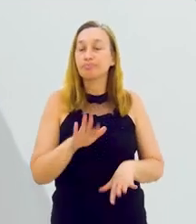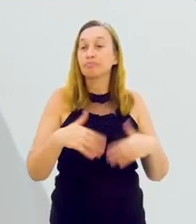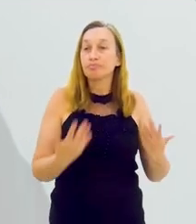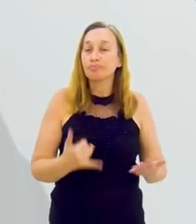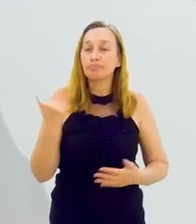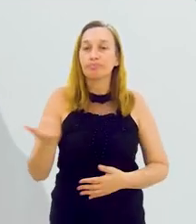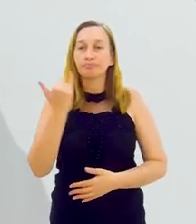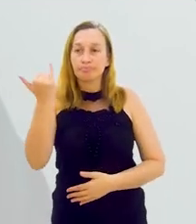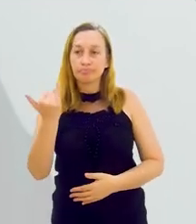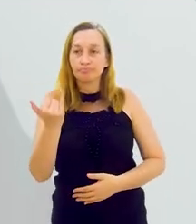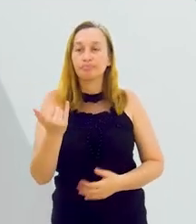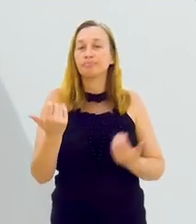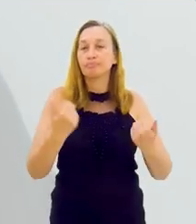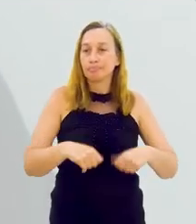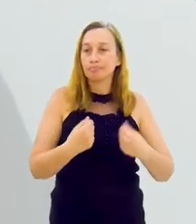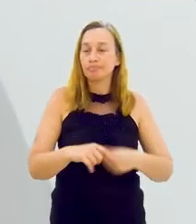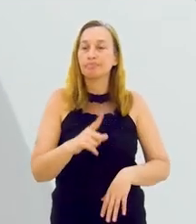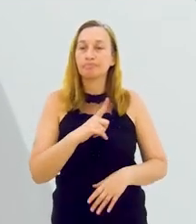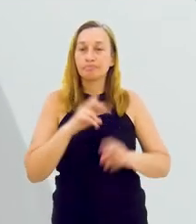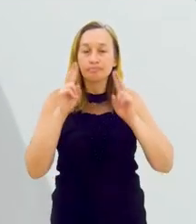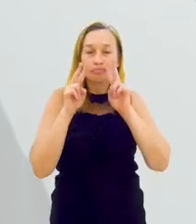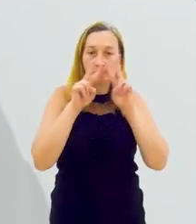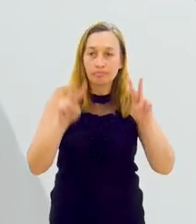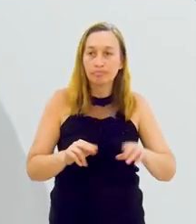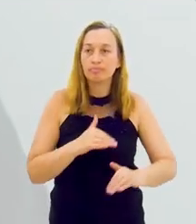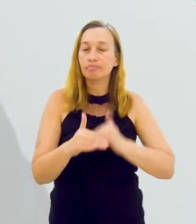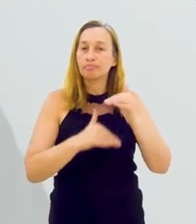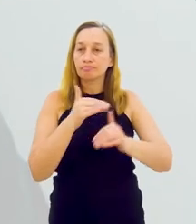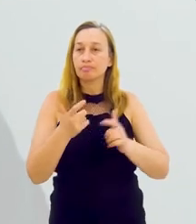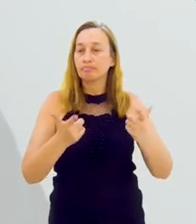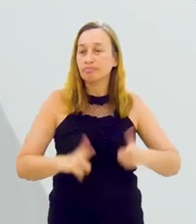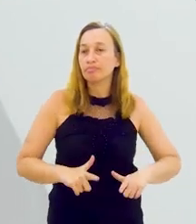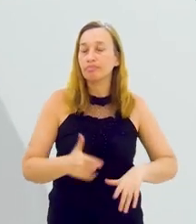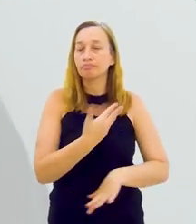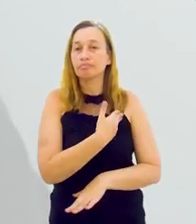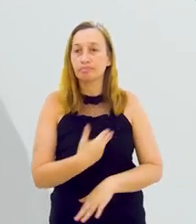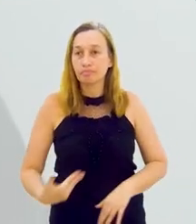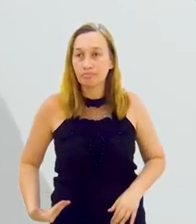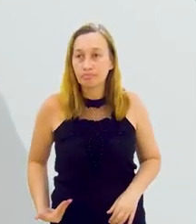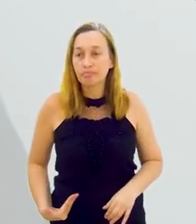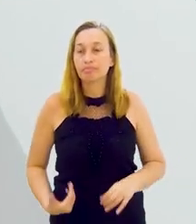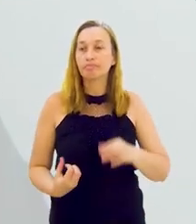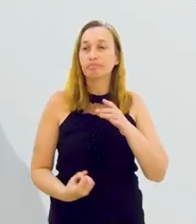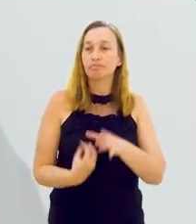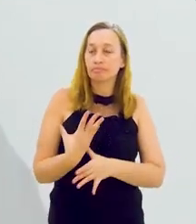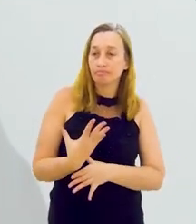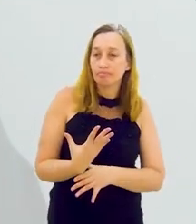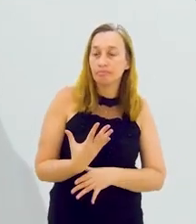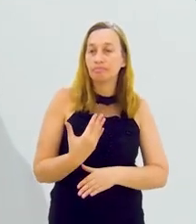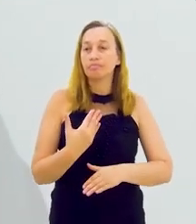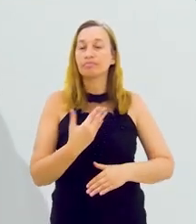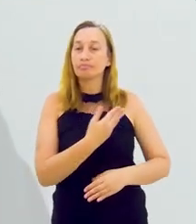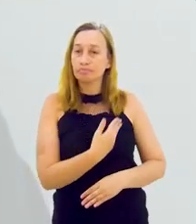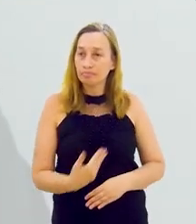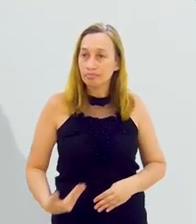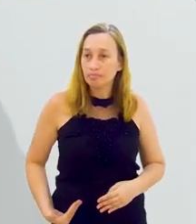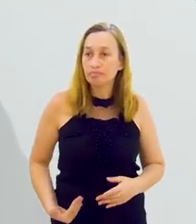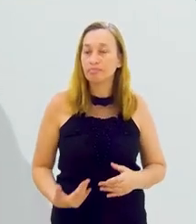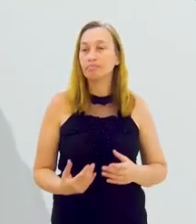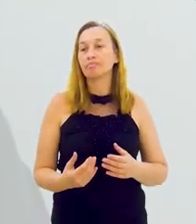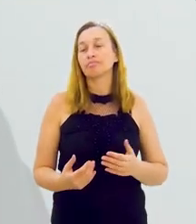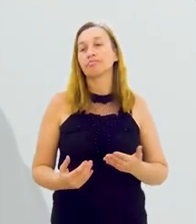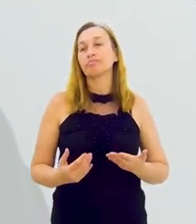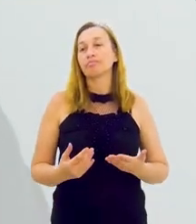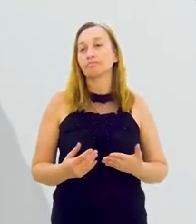consegue também... Qual é a importância e o peso que a gente precisa dar nesse horário de desenvolvimento local para o governo e para a construção